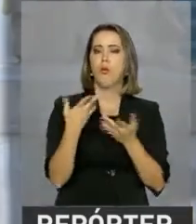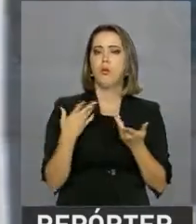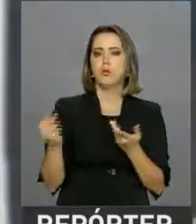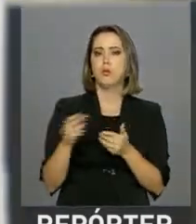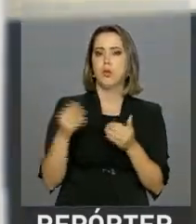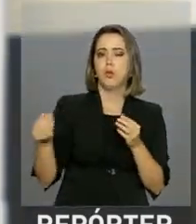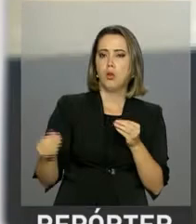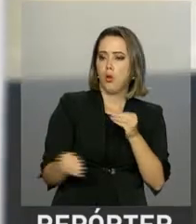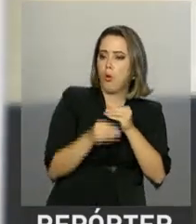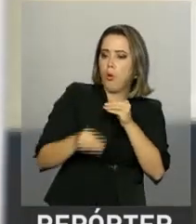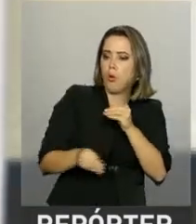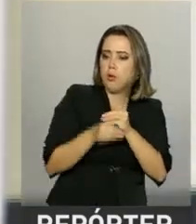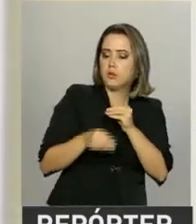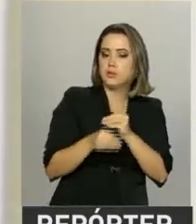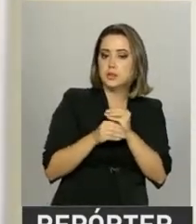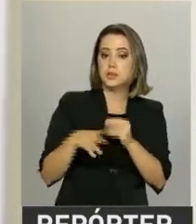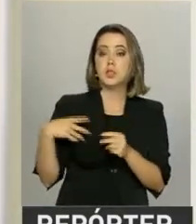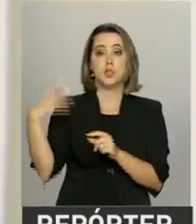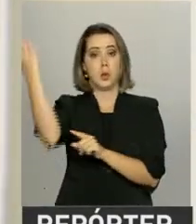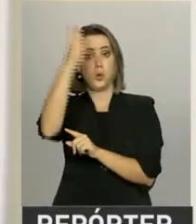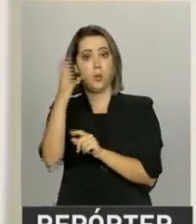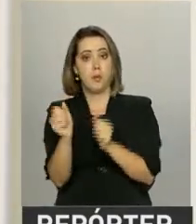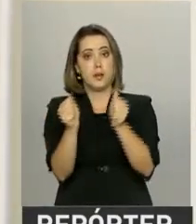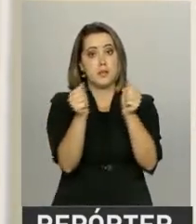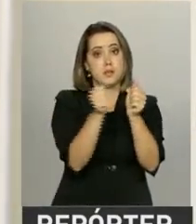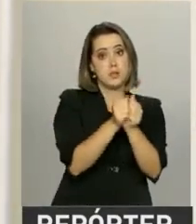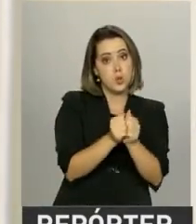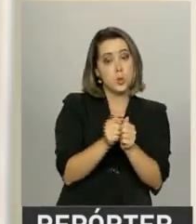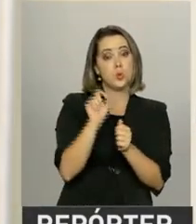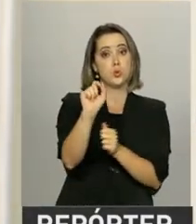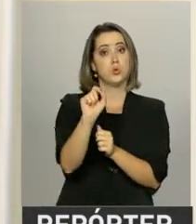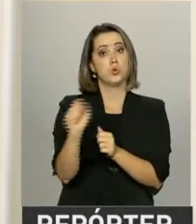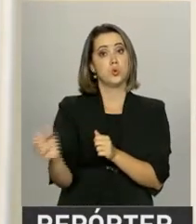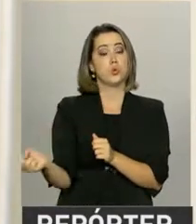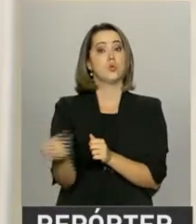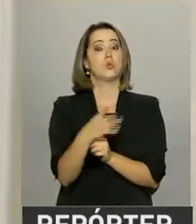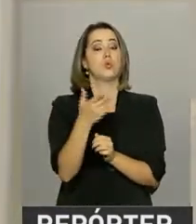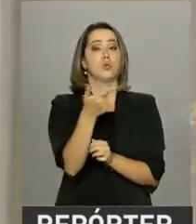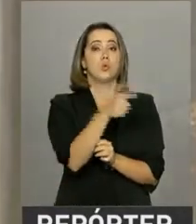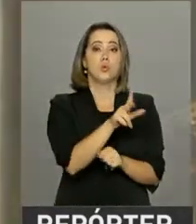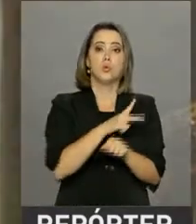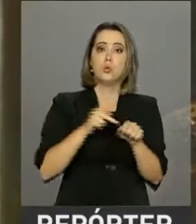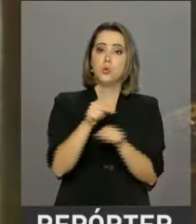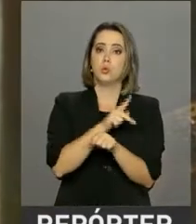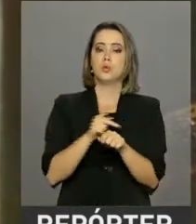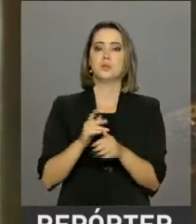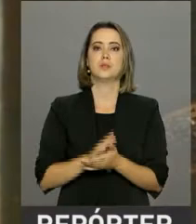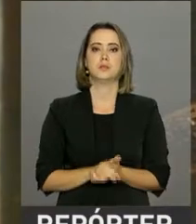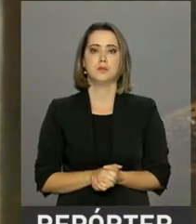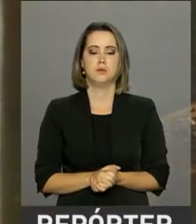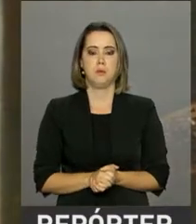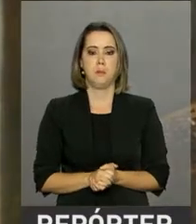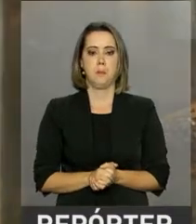mesclando a arte brasileira moderna e contemporânea com o moderno contemporâneo estrangeiro.